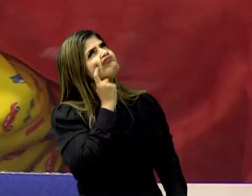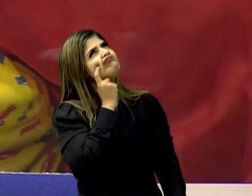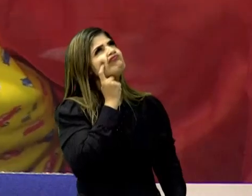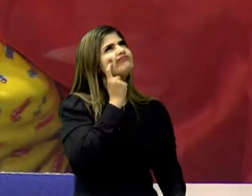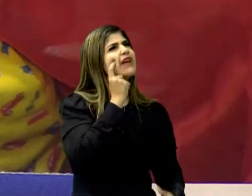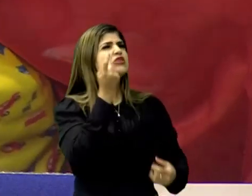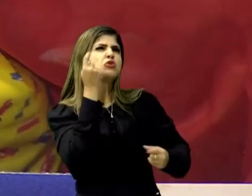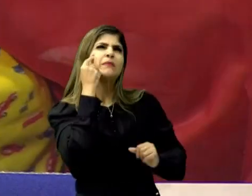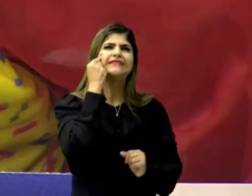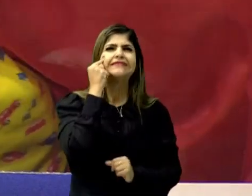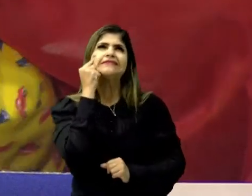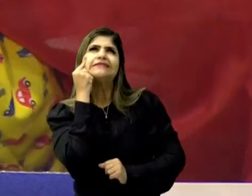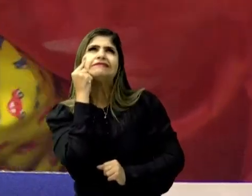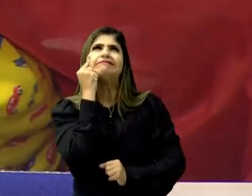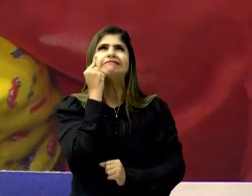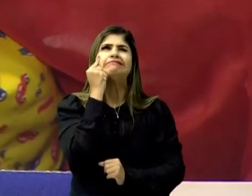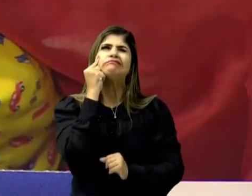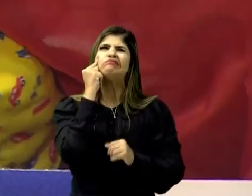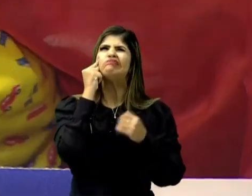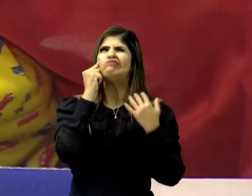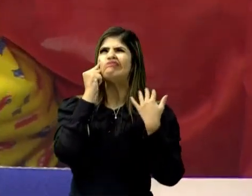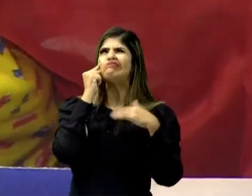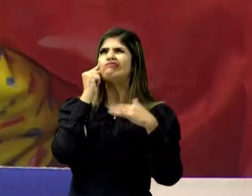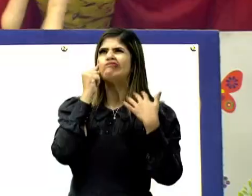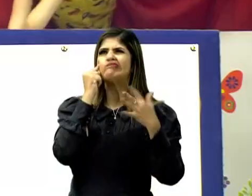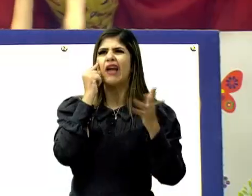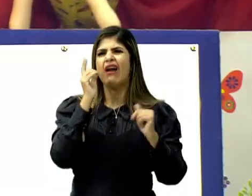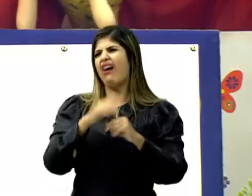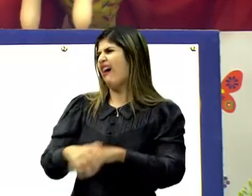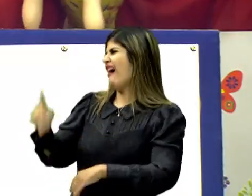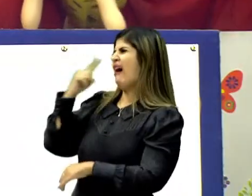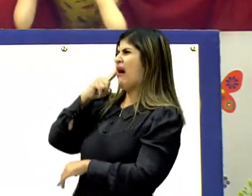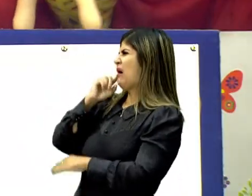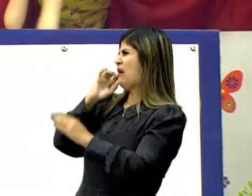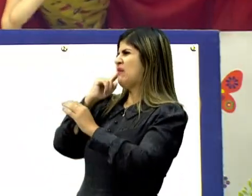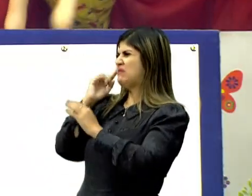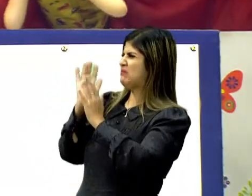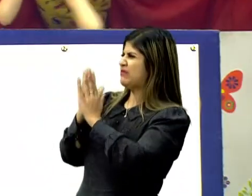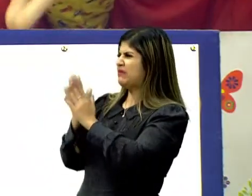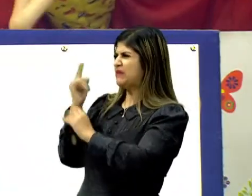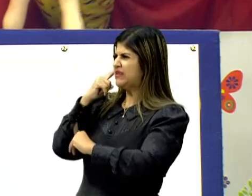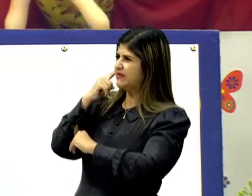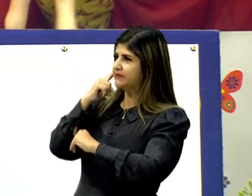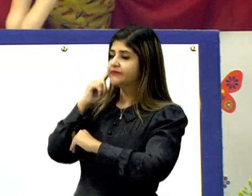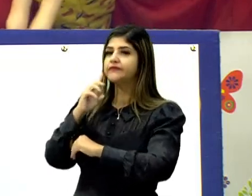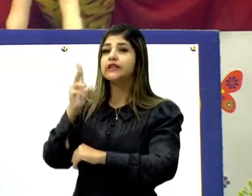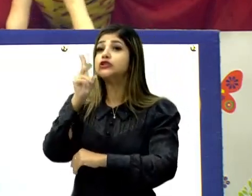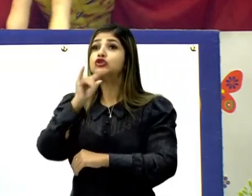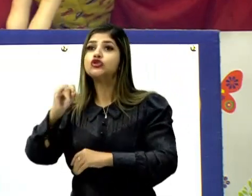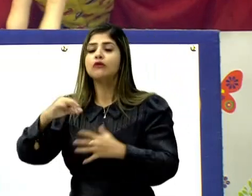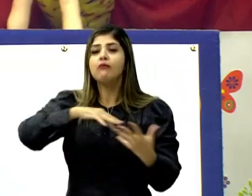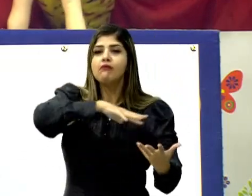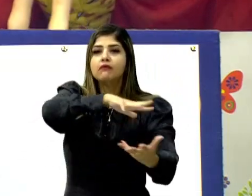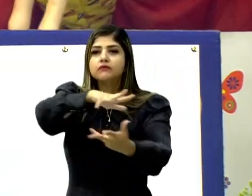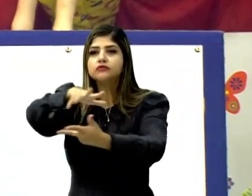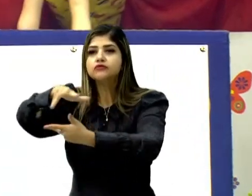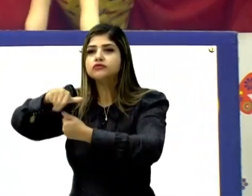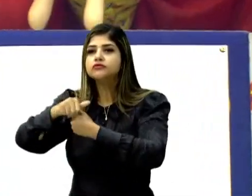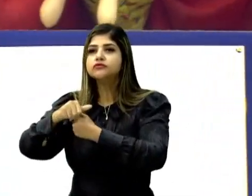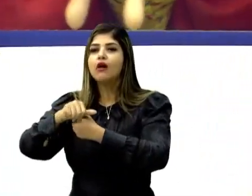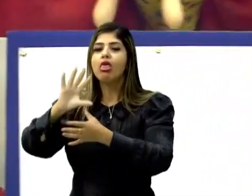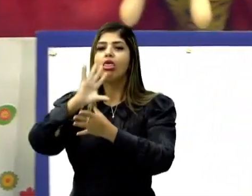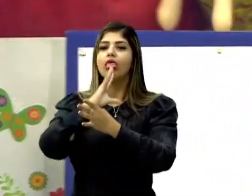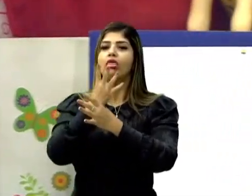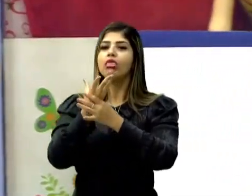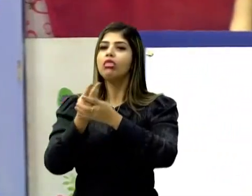deixa eu pensar, hum... Ah, boneco, está pensando demais. O Dia Internacional do Meio Ambiente.